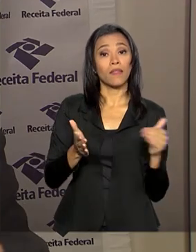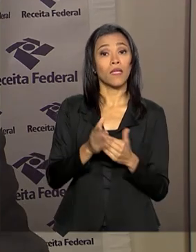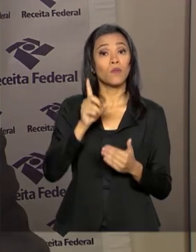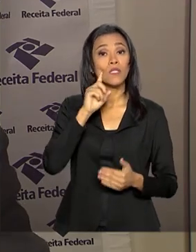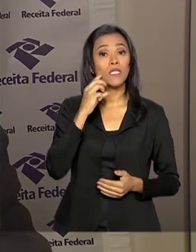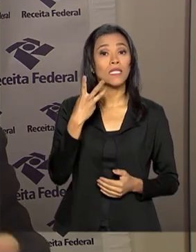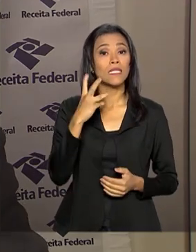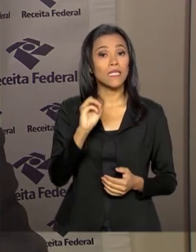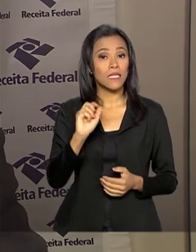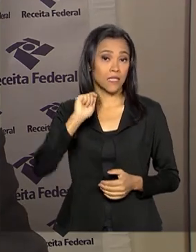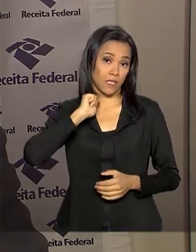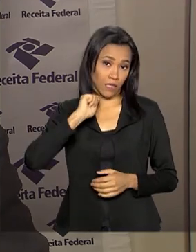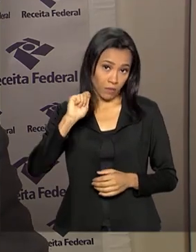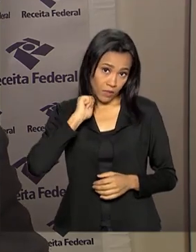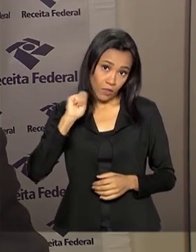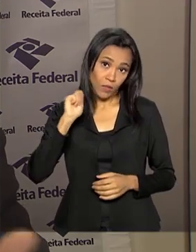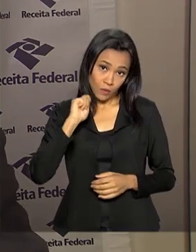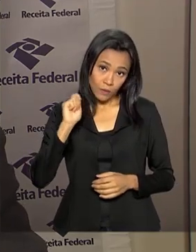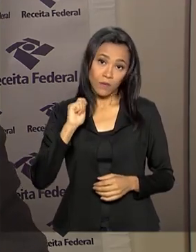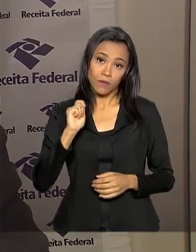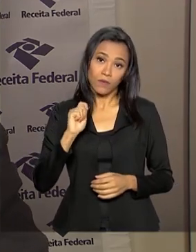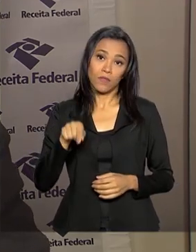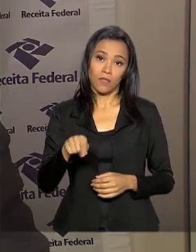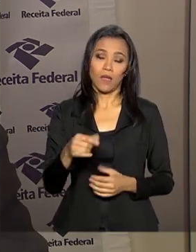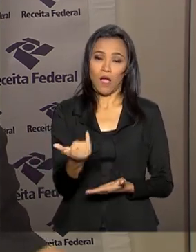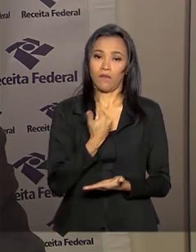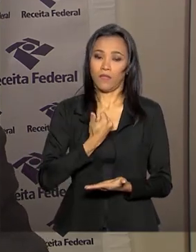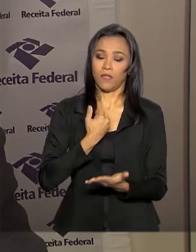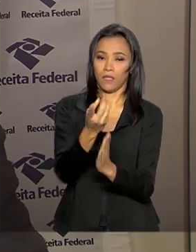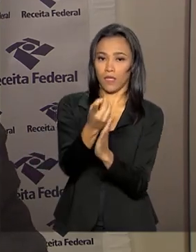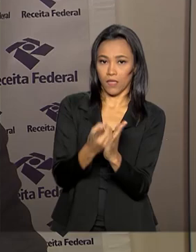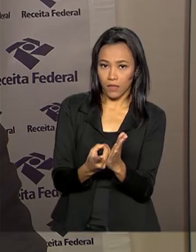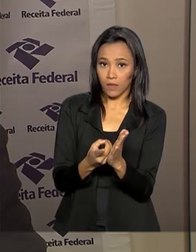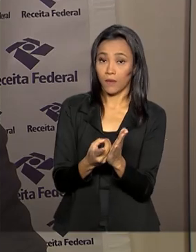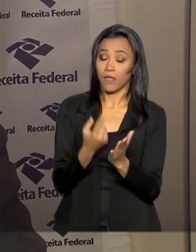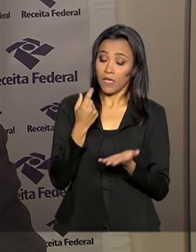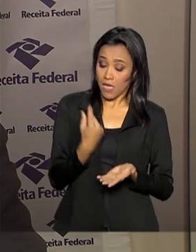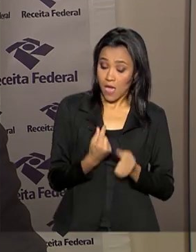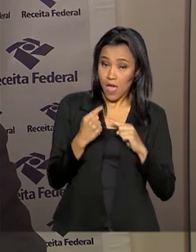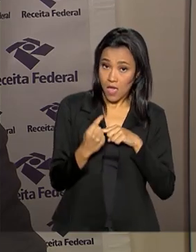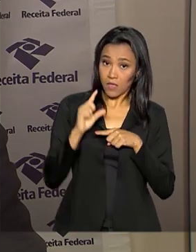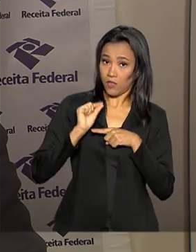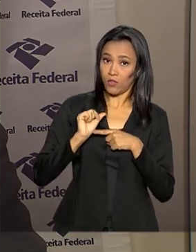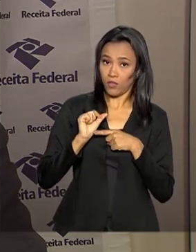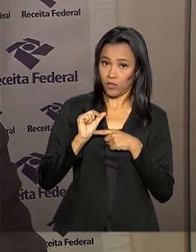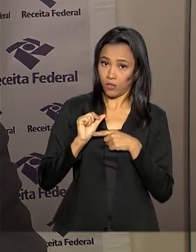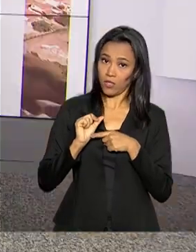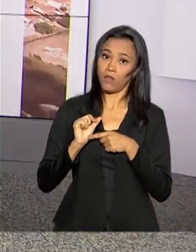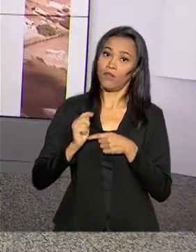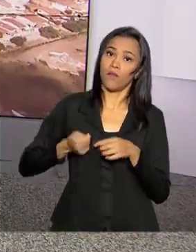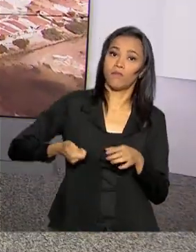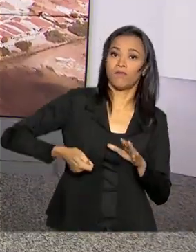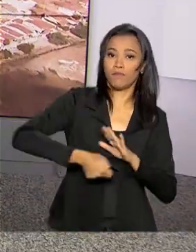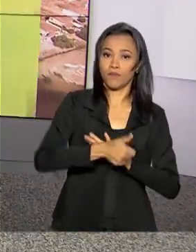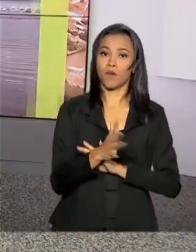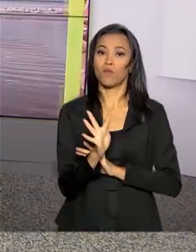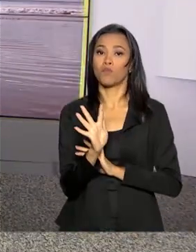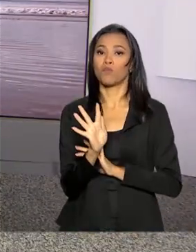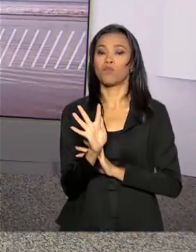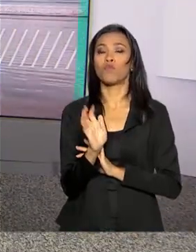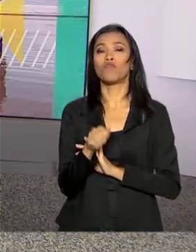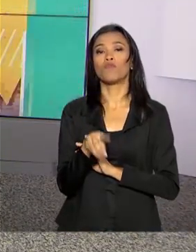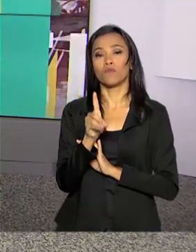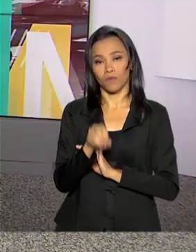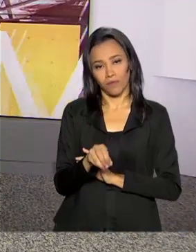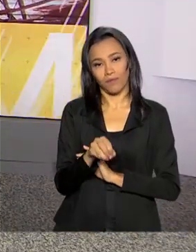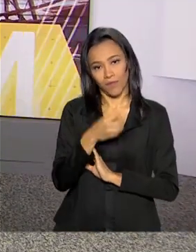destinado, depois pela Receita Federal, a Receita repassa esse dinheiro aos fundos. Essa é uma